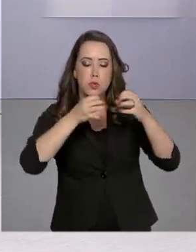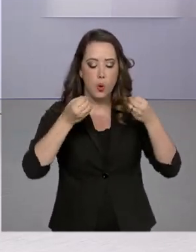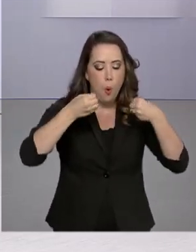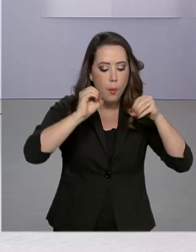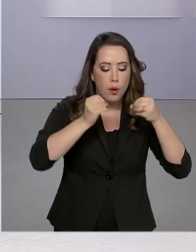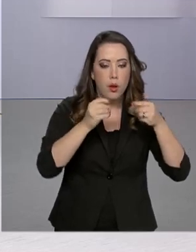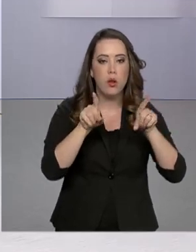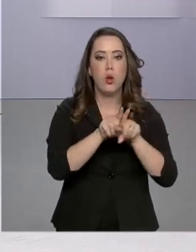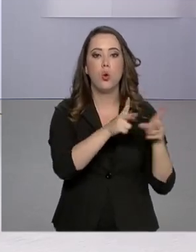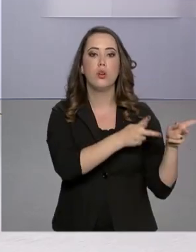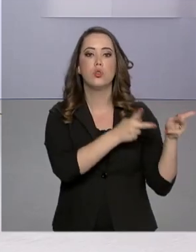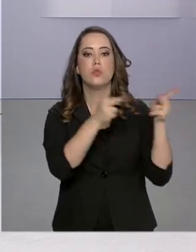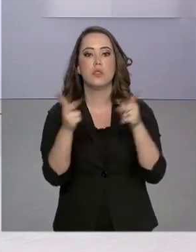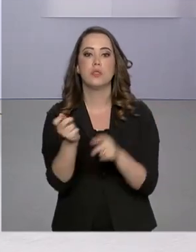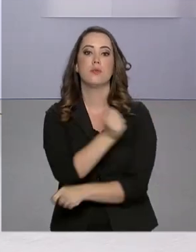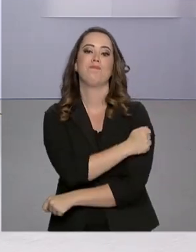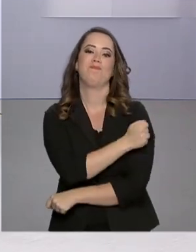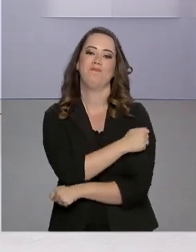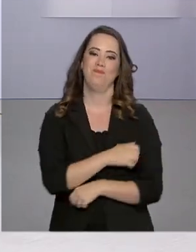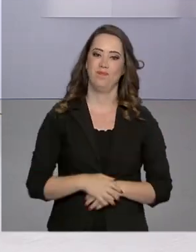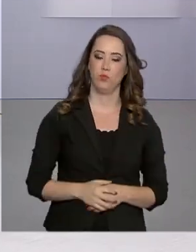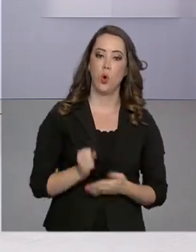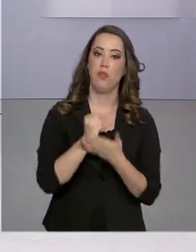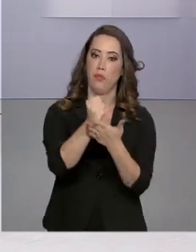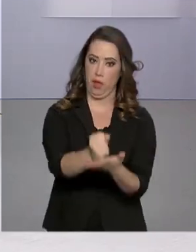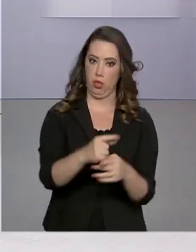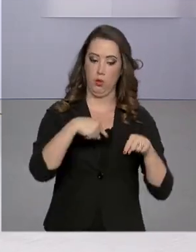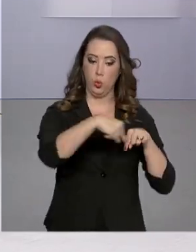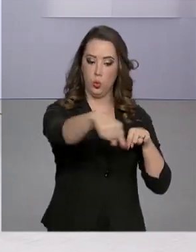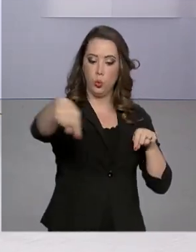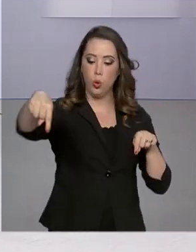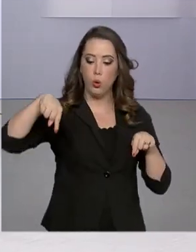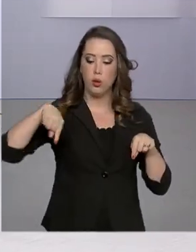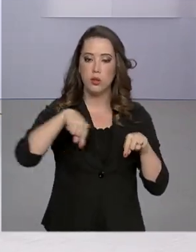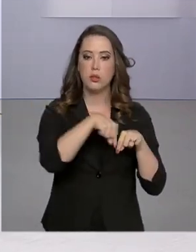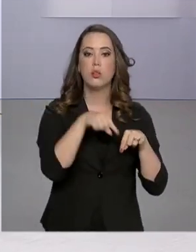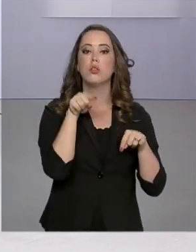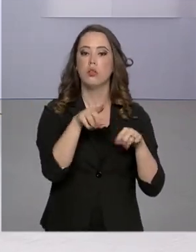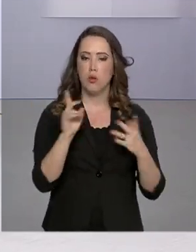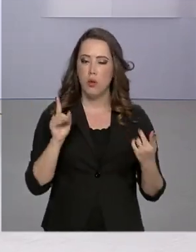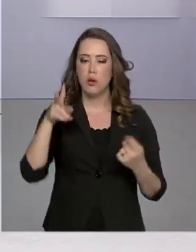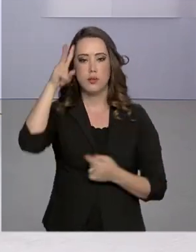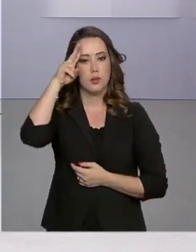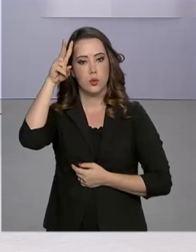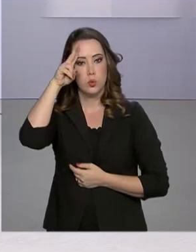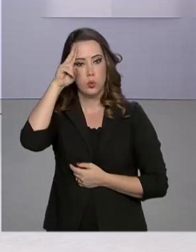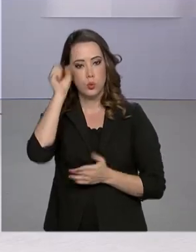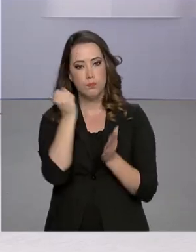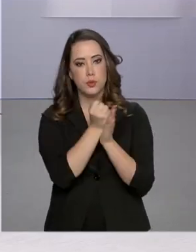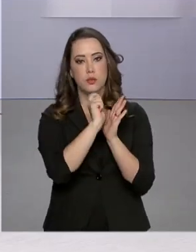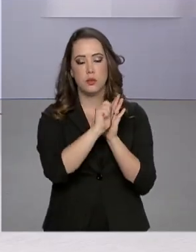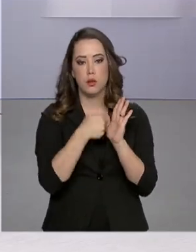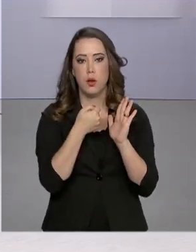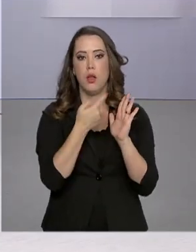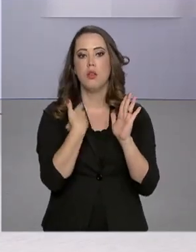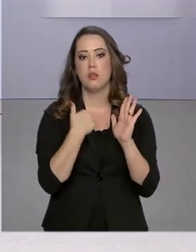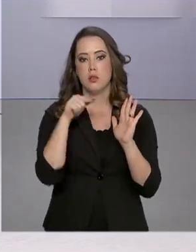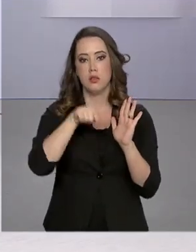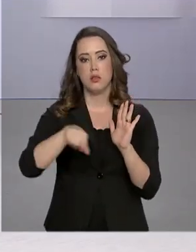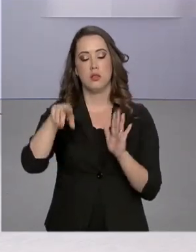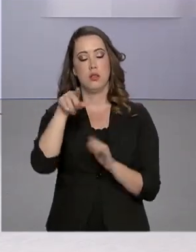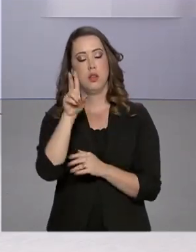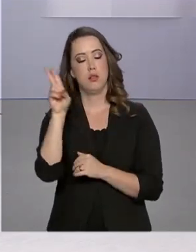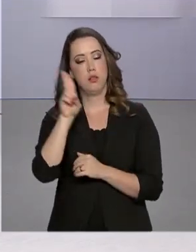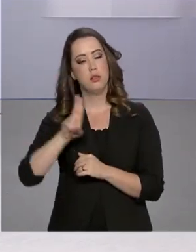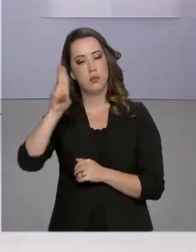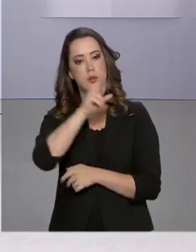centros de visitação para estudantes. A doação do terreno foi formalizada nesta segunda-feira em um ato na Reitoria da Universidade